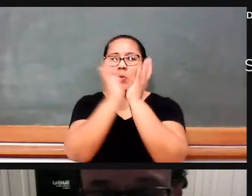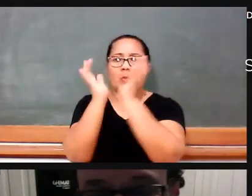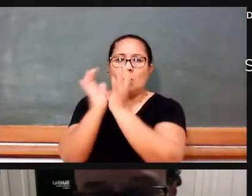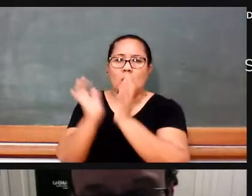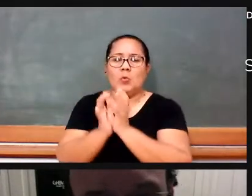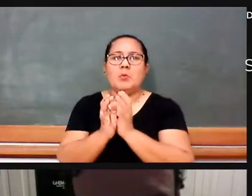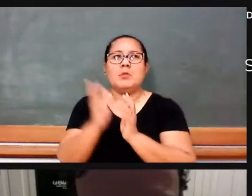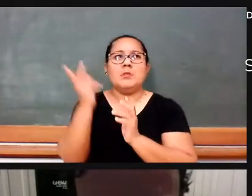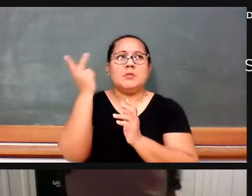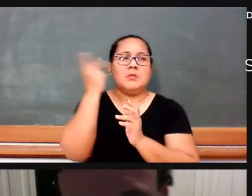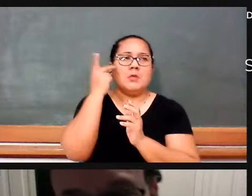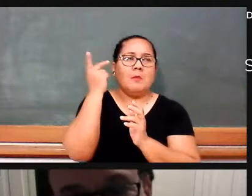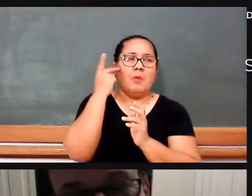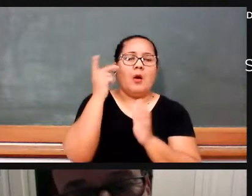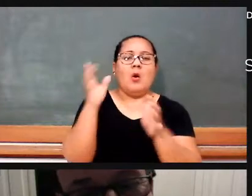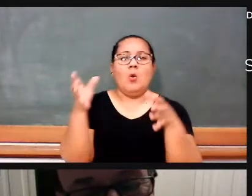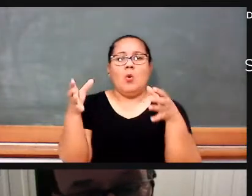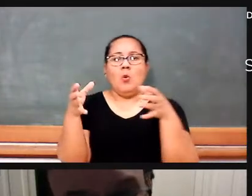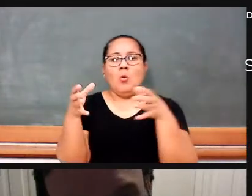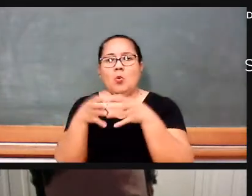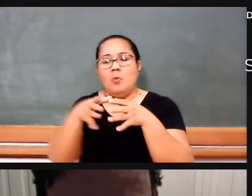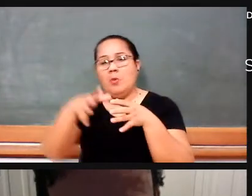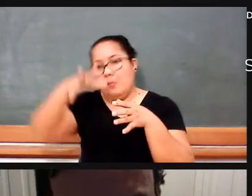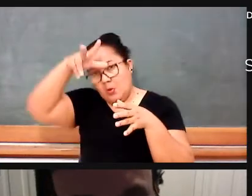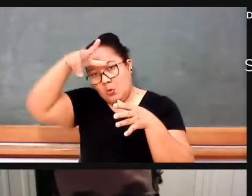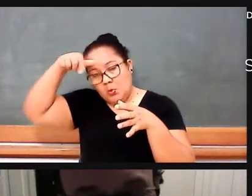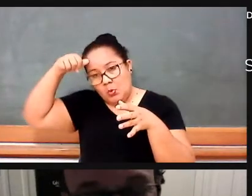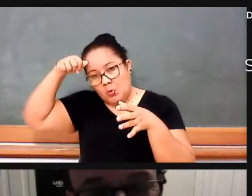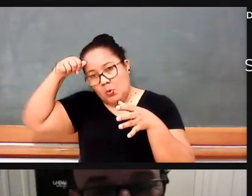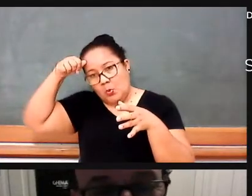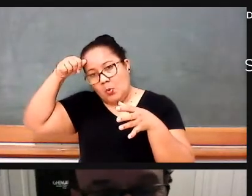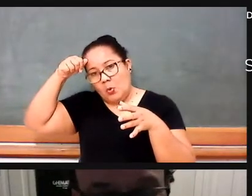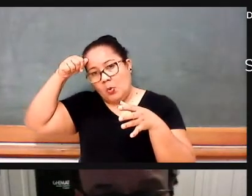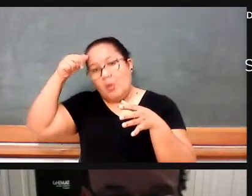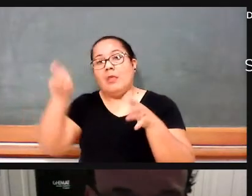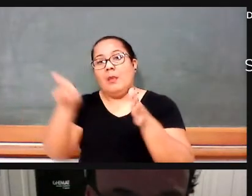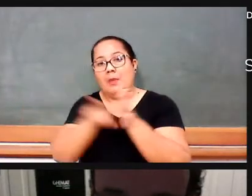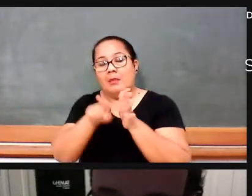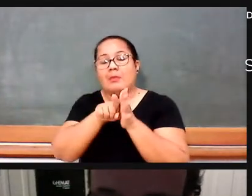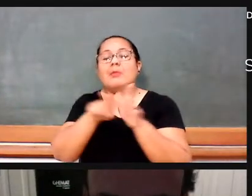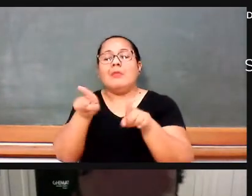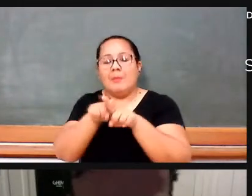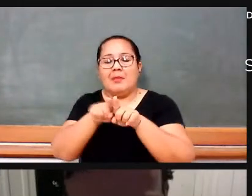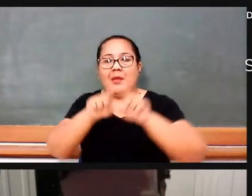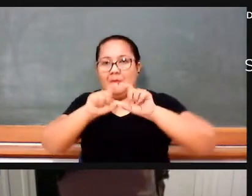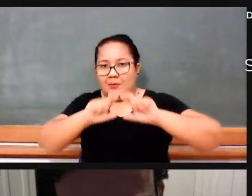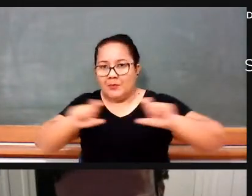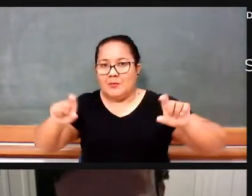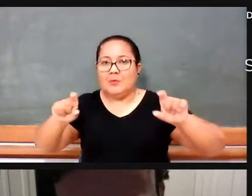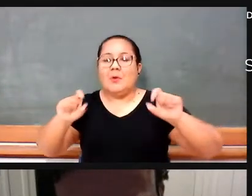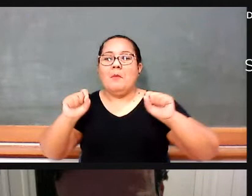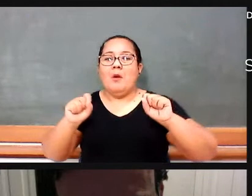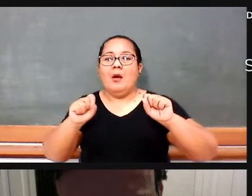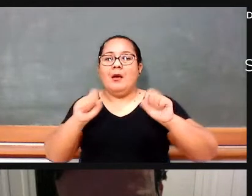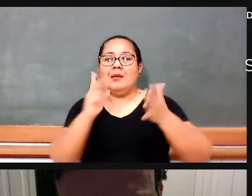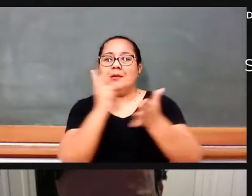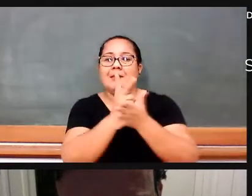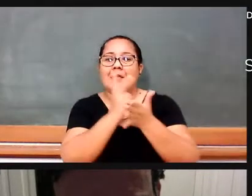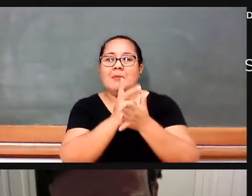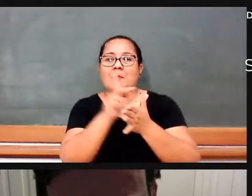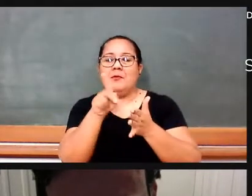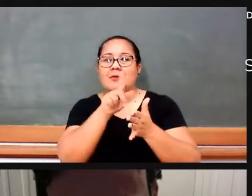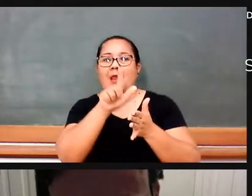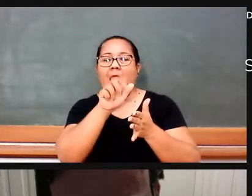Paulo, tem o grupo aí do Mato Grosso também, que está aí no site, tem o grupo, né, comandado pela professora Laura aí,